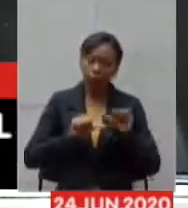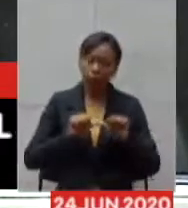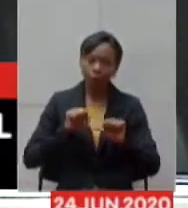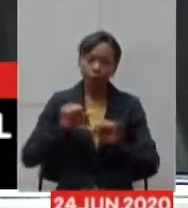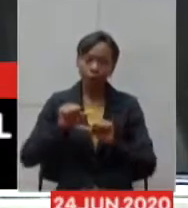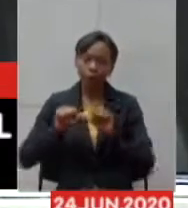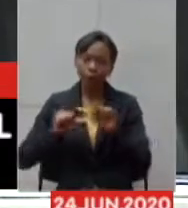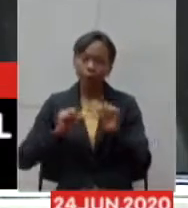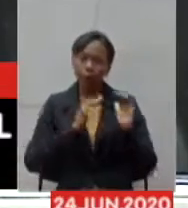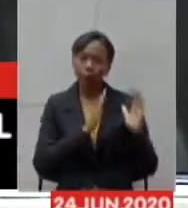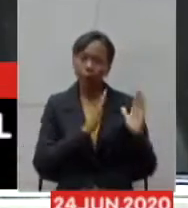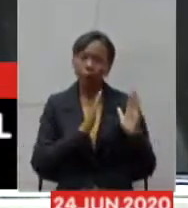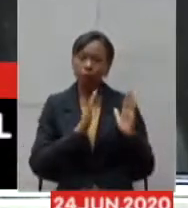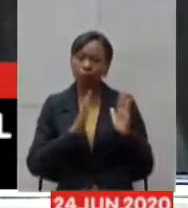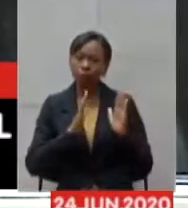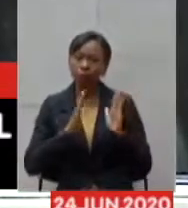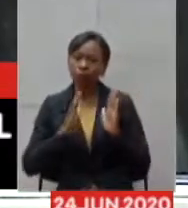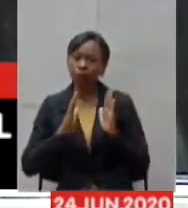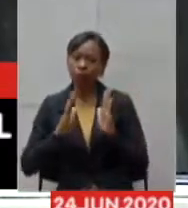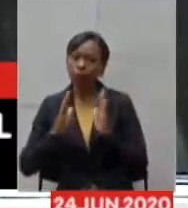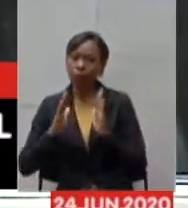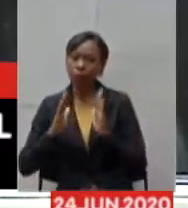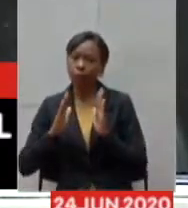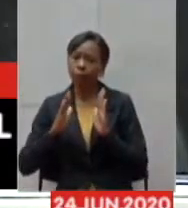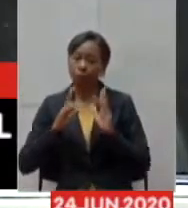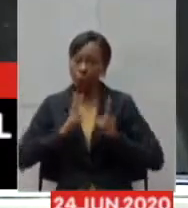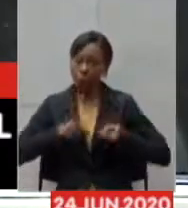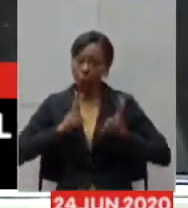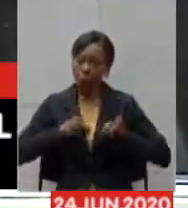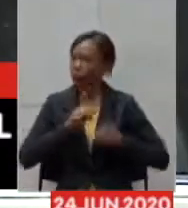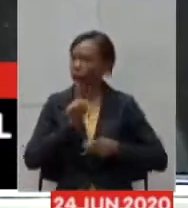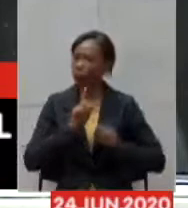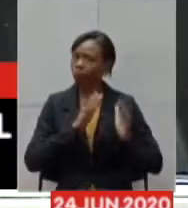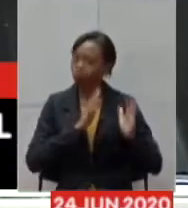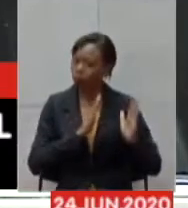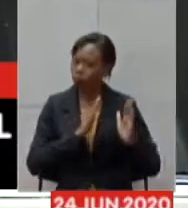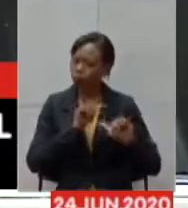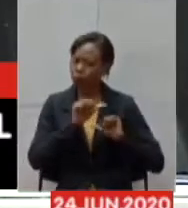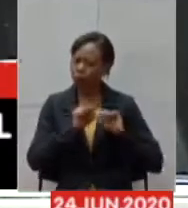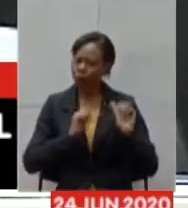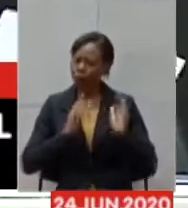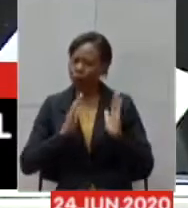o processo não foi estático bom aí o senhor me pergunta